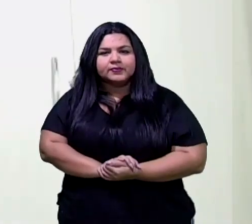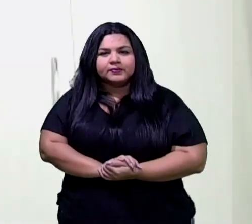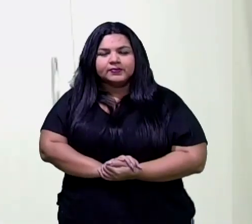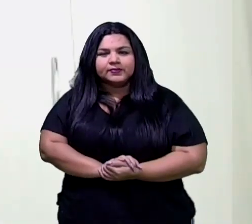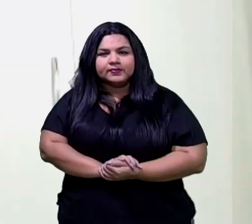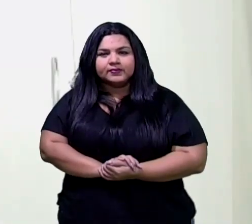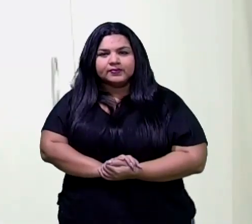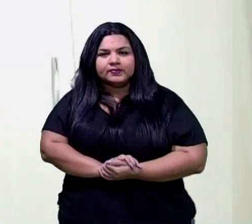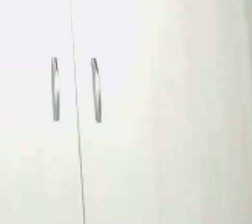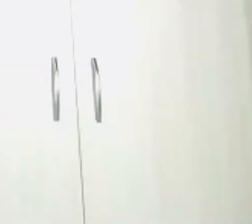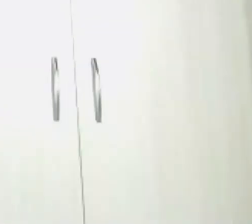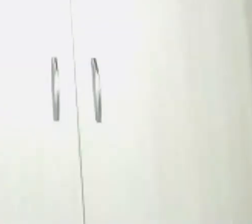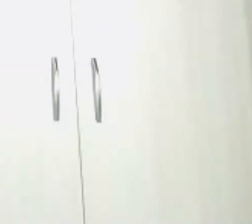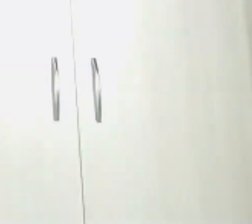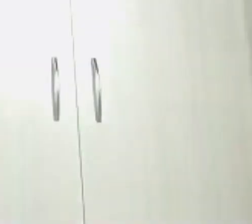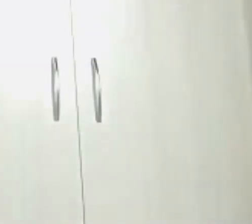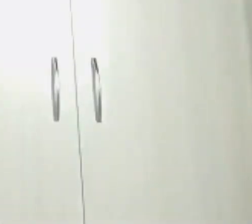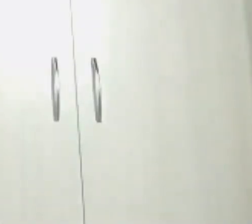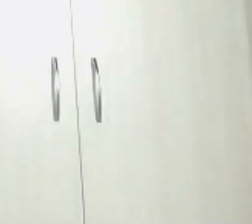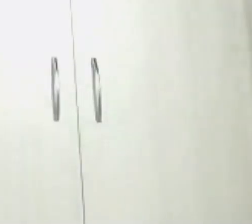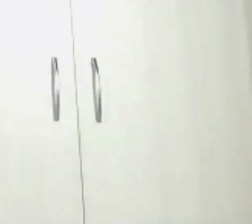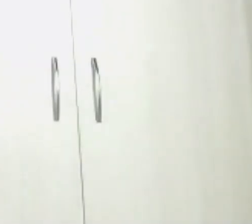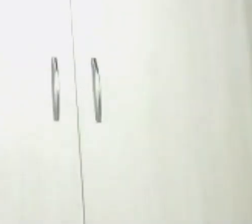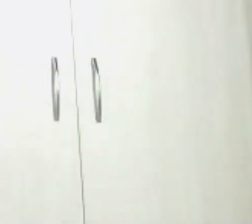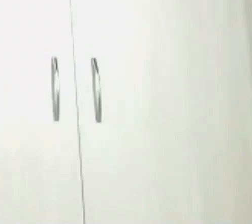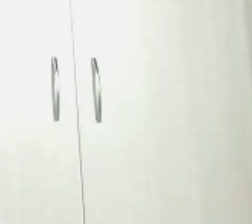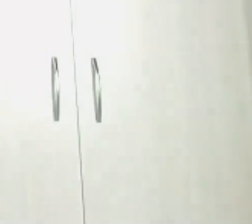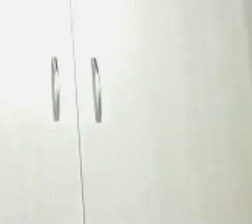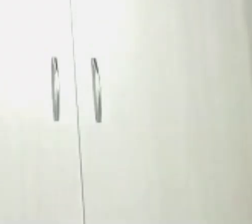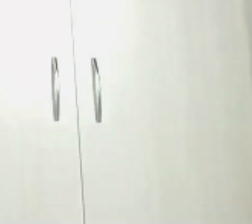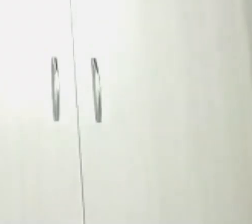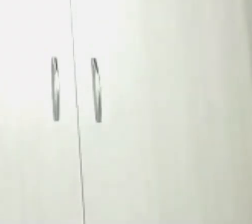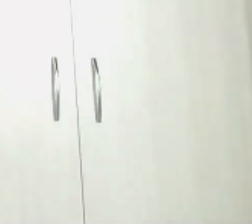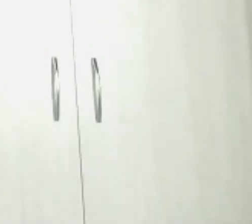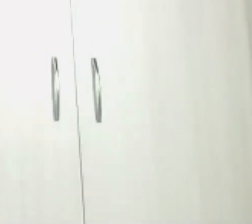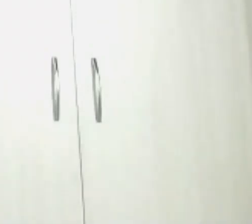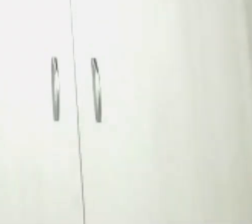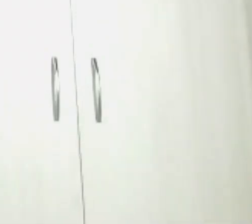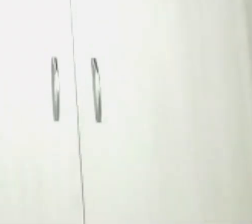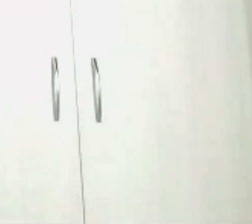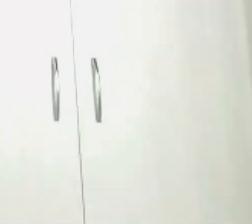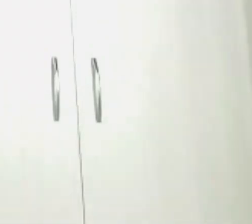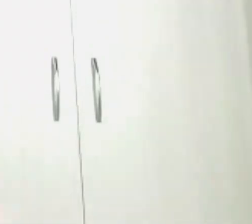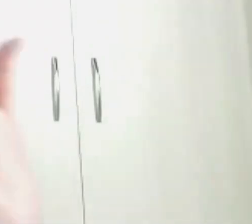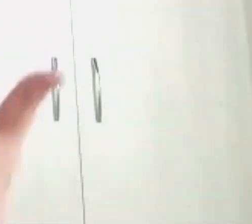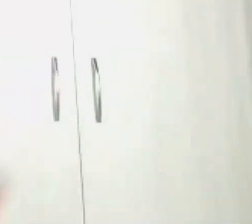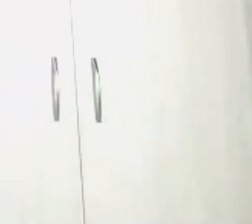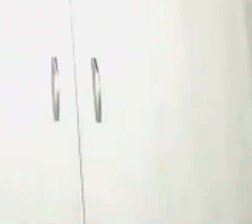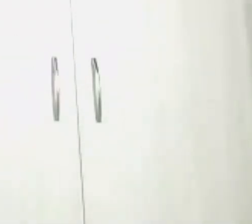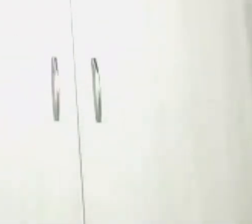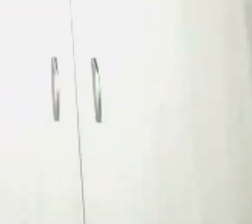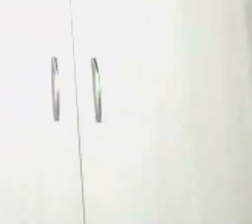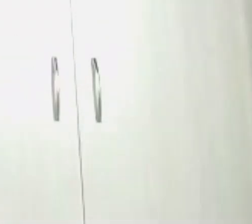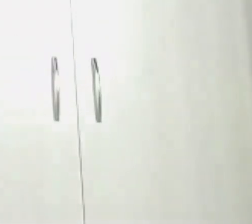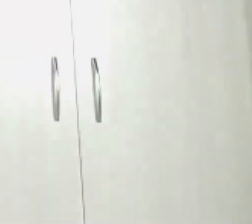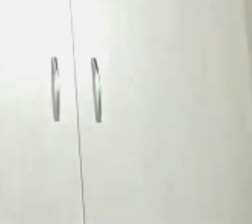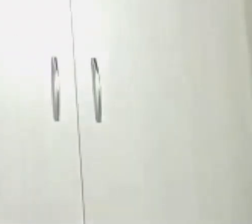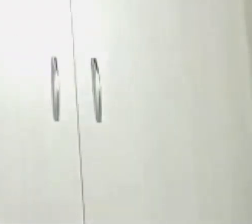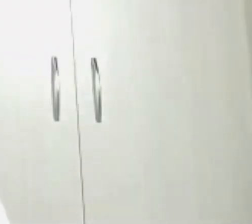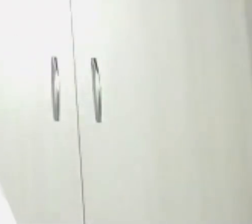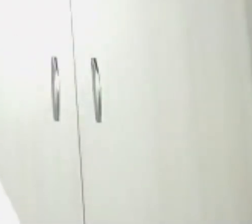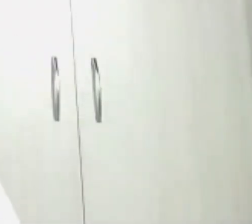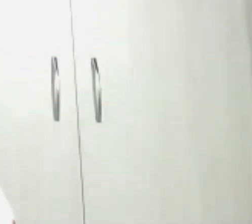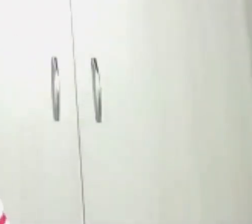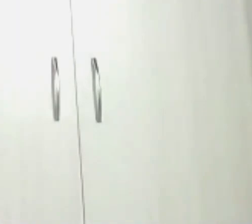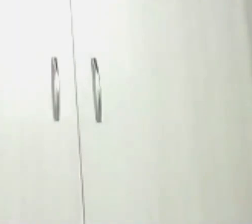Olá, tudo bem com vocês? Eu sou professora Gide e ministra de disciplina de geografia. E eu estou aqui hoje para passar algumas